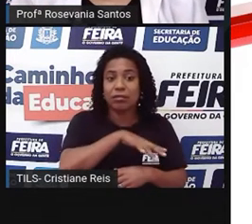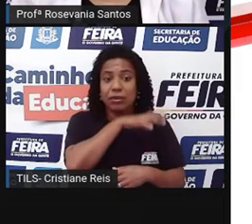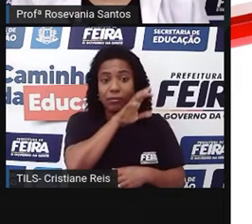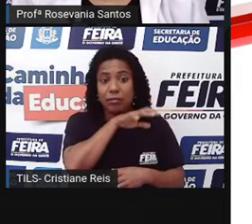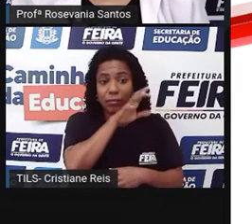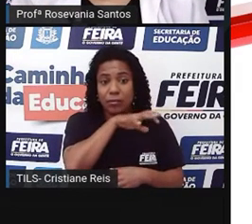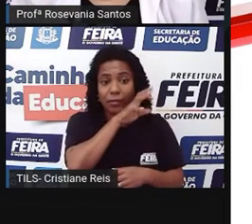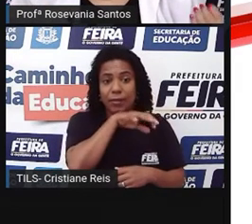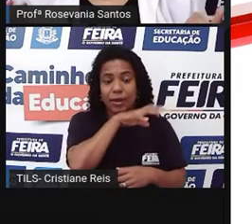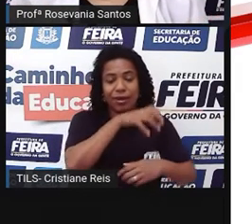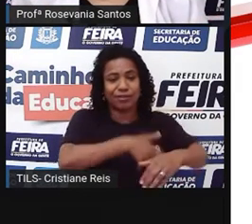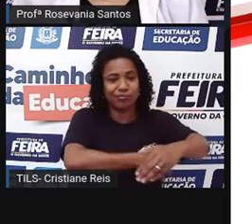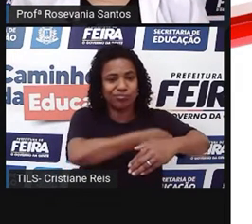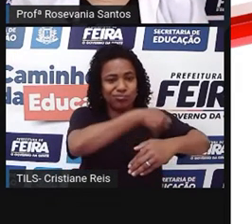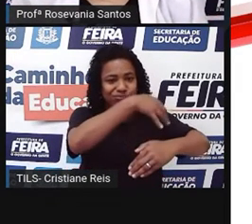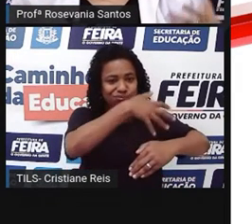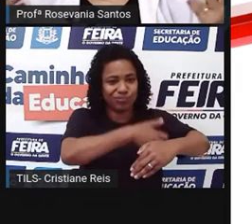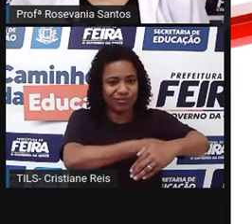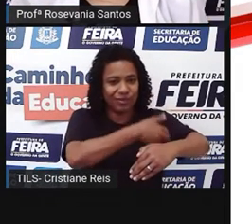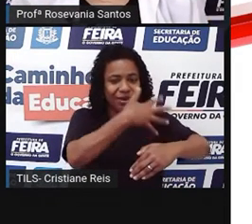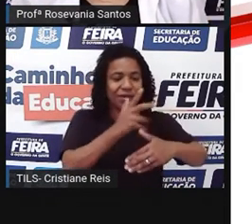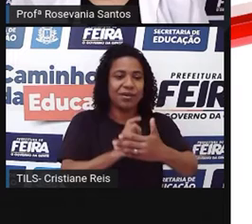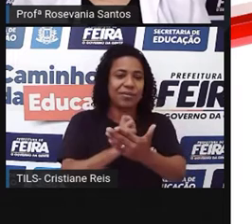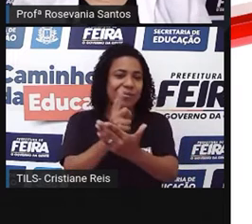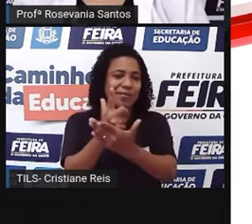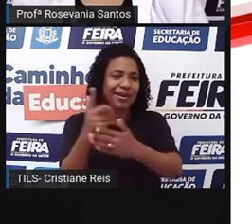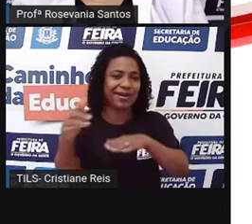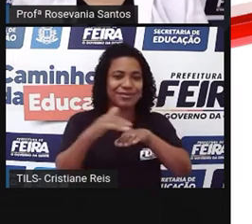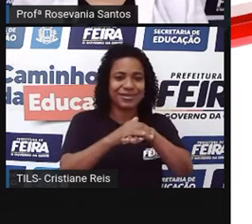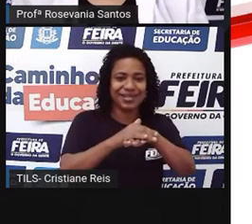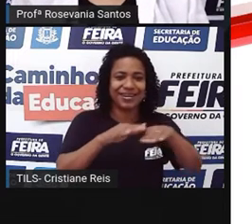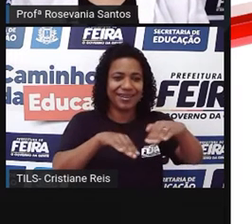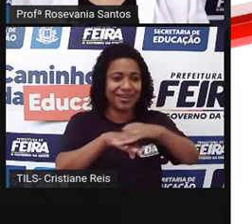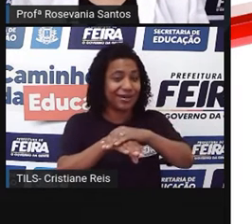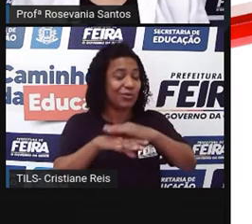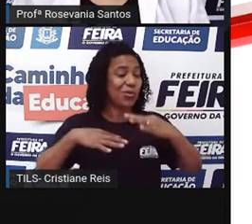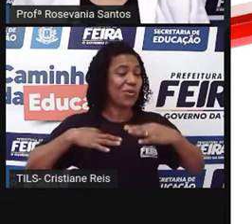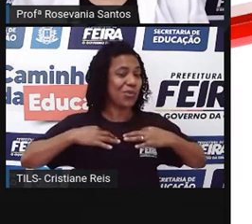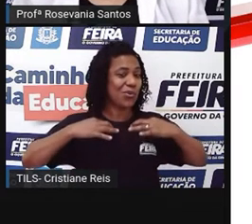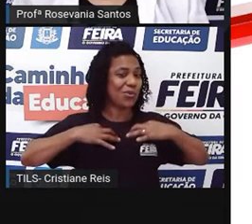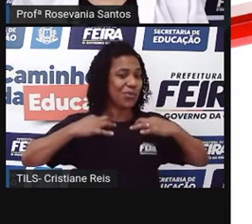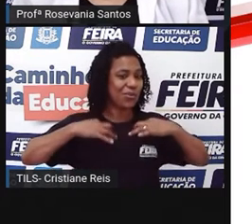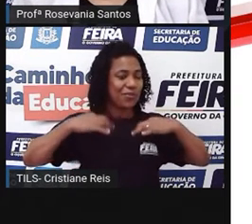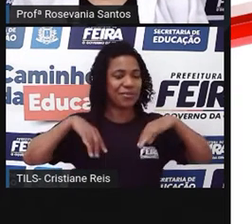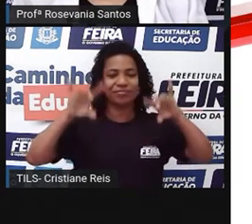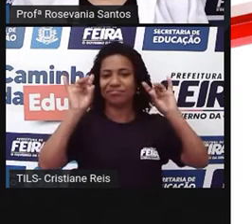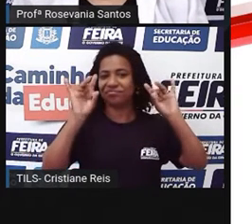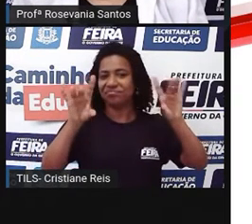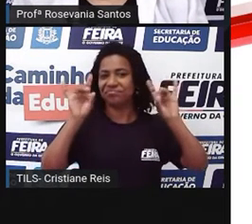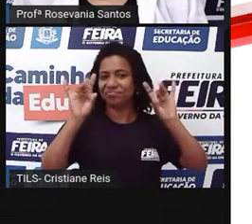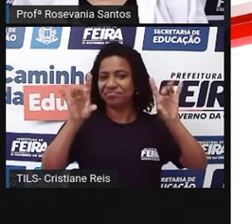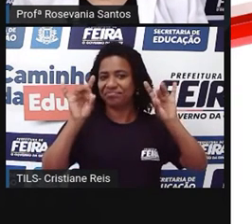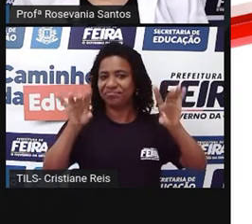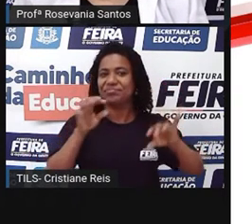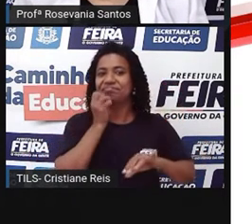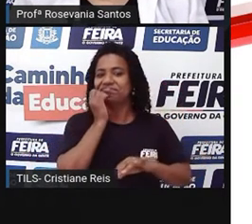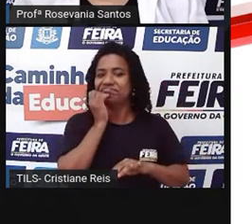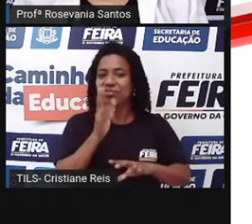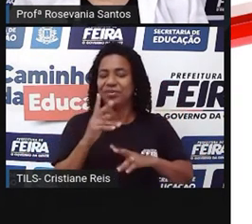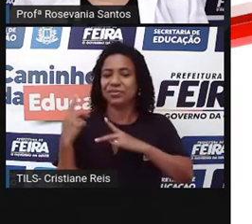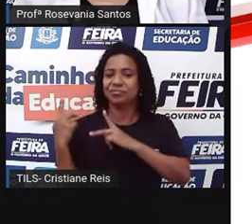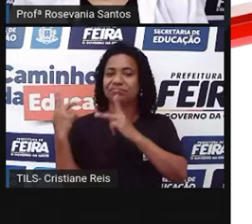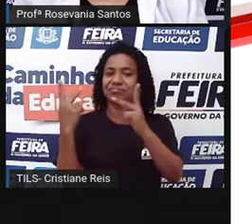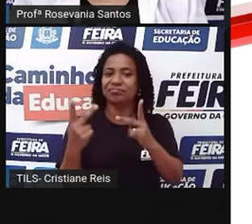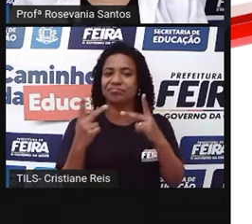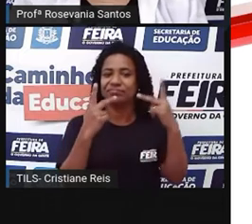para as pessoas, compra de roupa, calçada, como eu falei antes. Então, essa feira era um evento já esperado e vinha gente